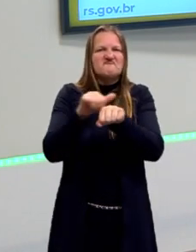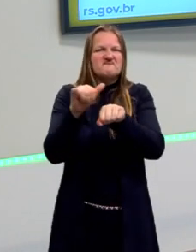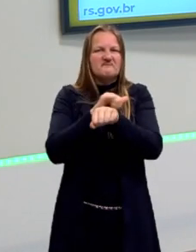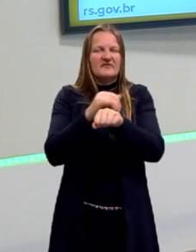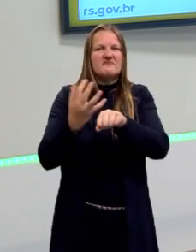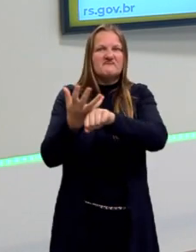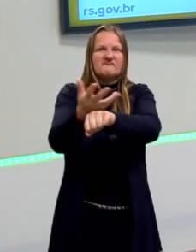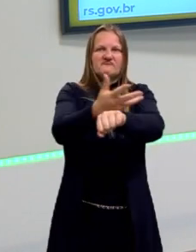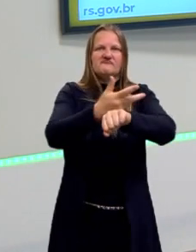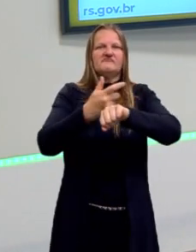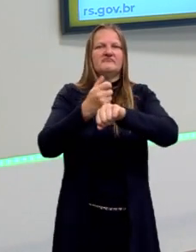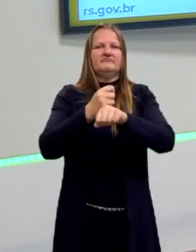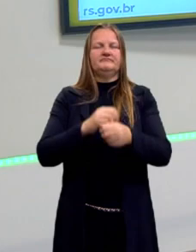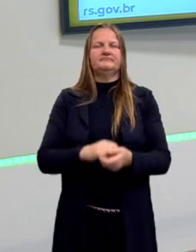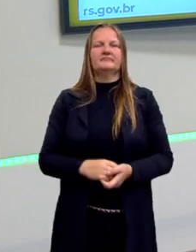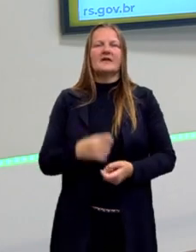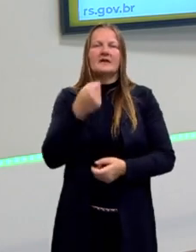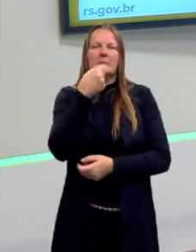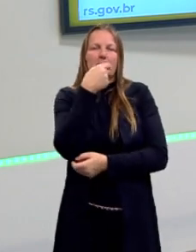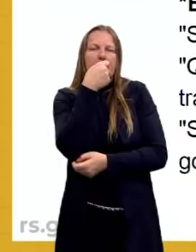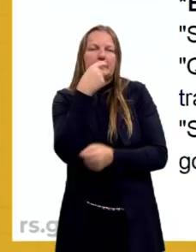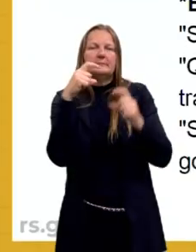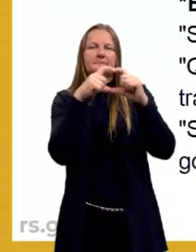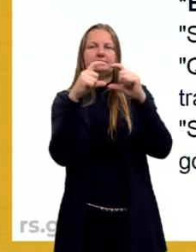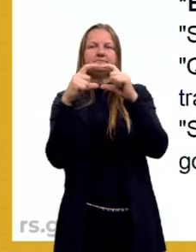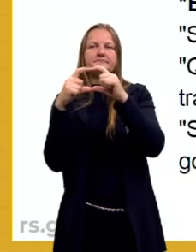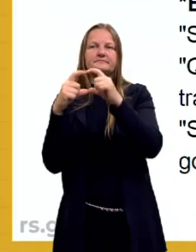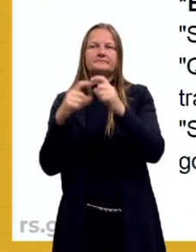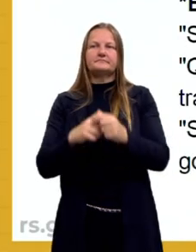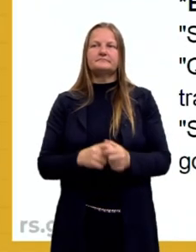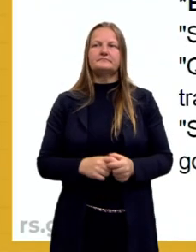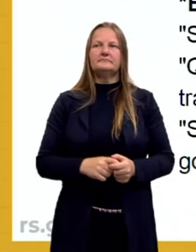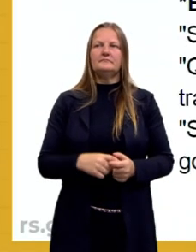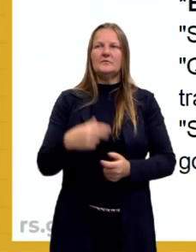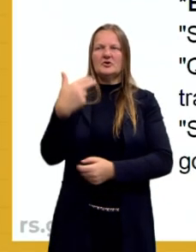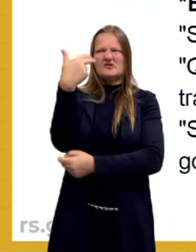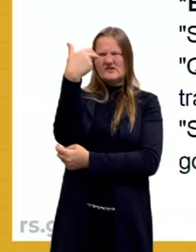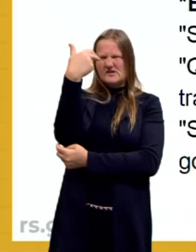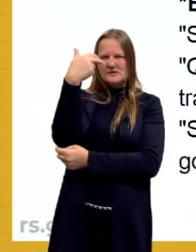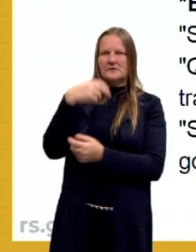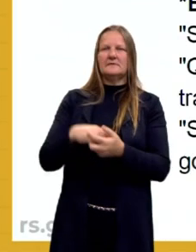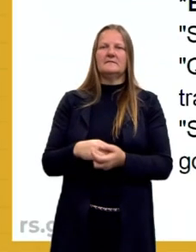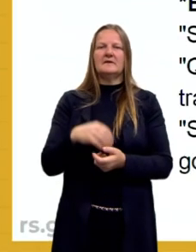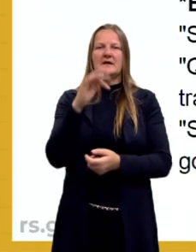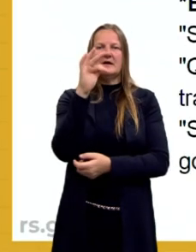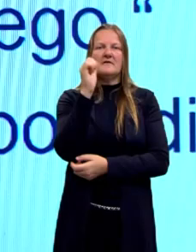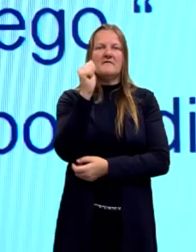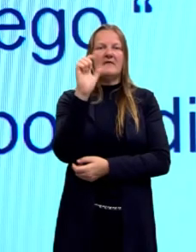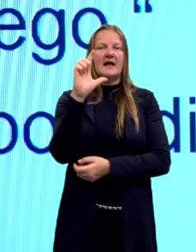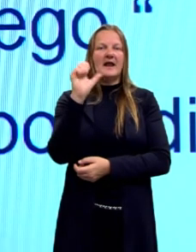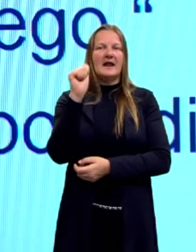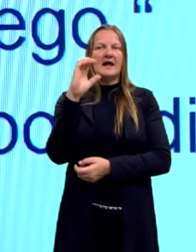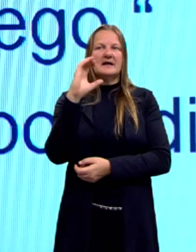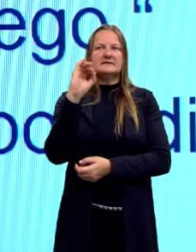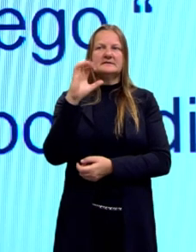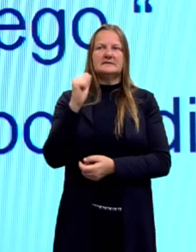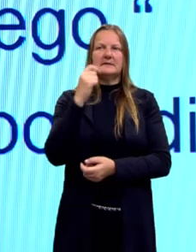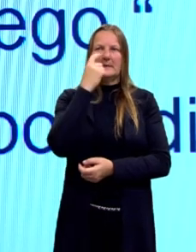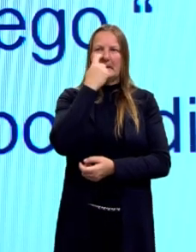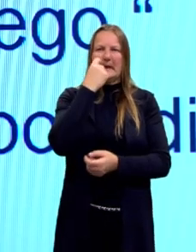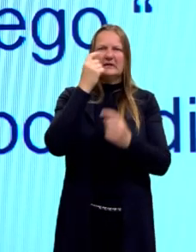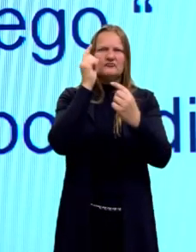E aí, na charge ali, não aponte essa falácia para mim, uma discussão em que as pessoas